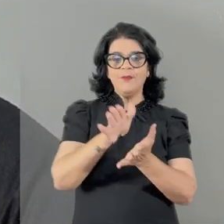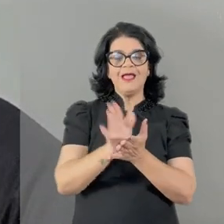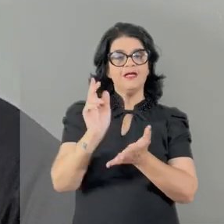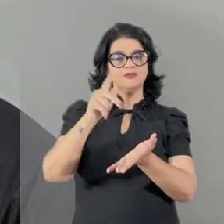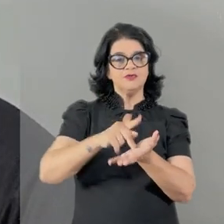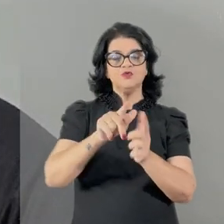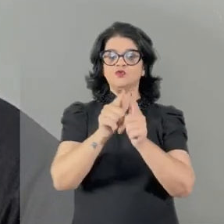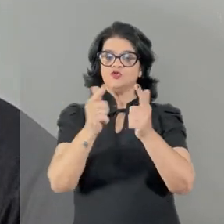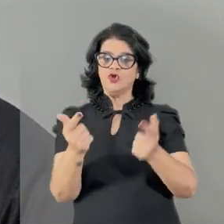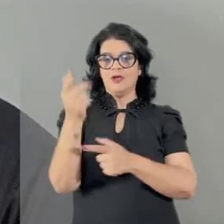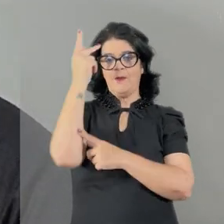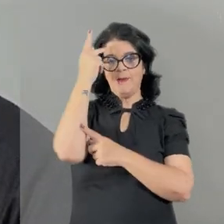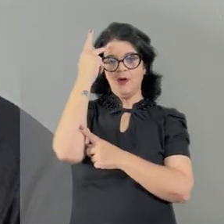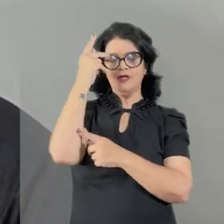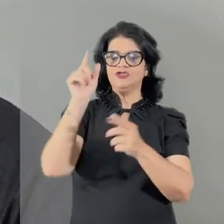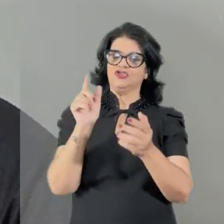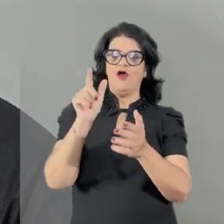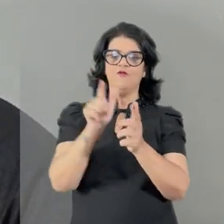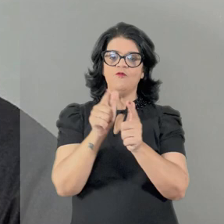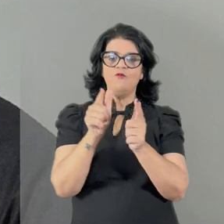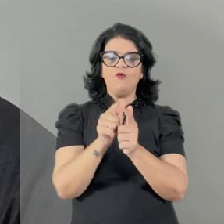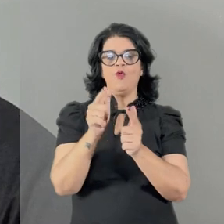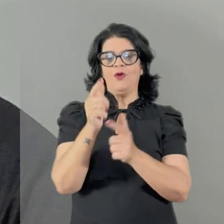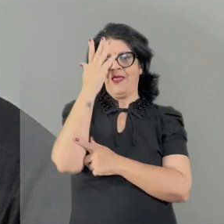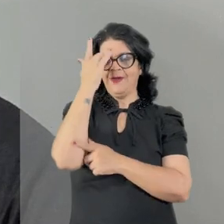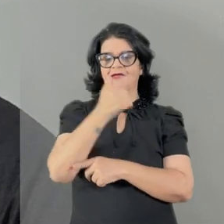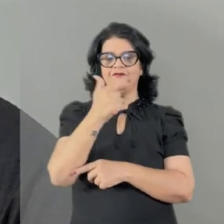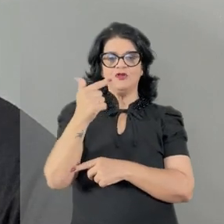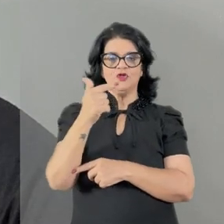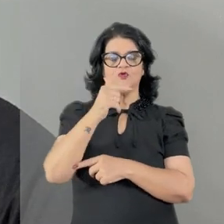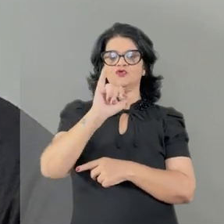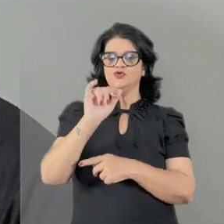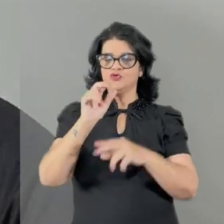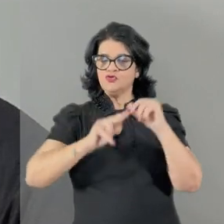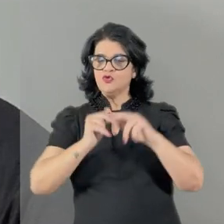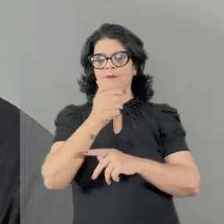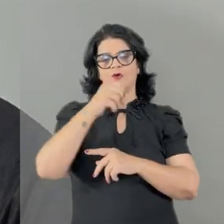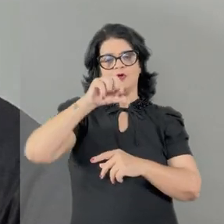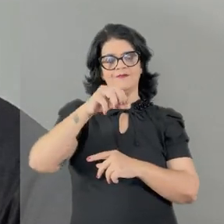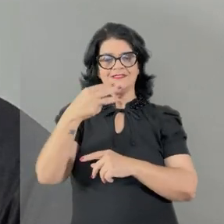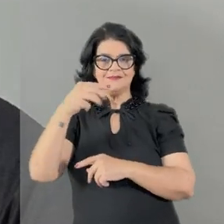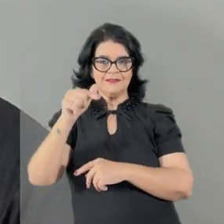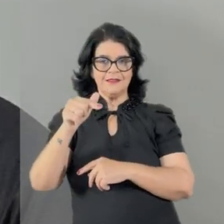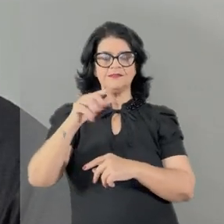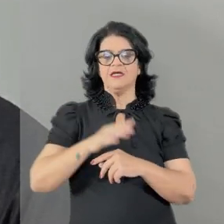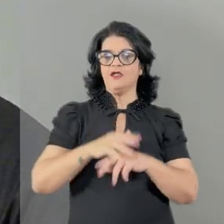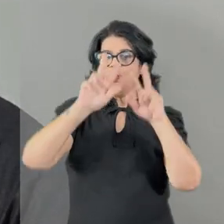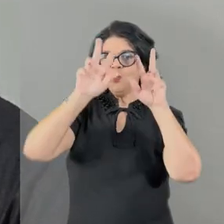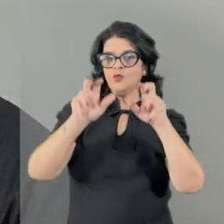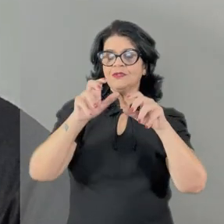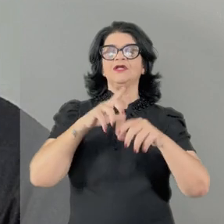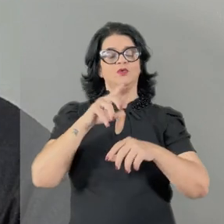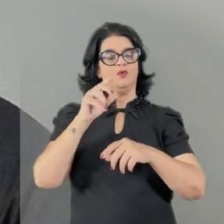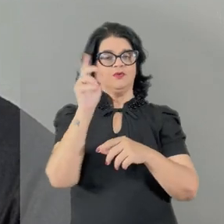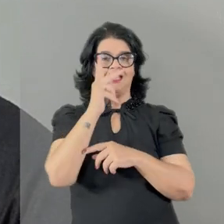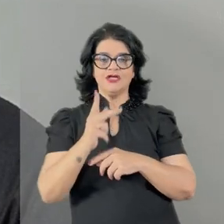originalmente no jornal paulista Folha da Manhã, no dia 22 de junho de 1937. O título